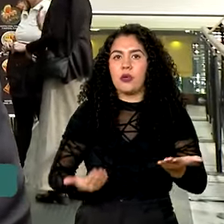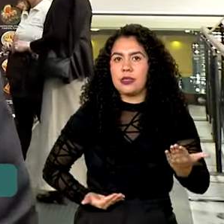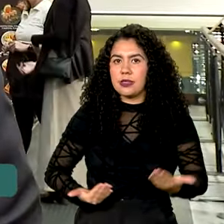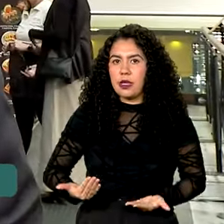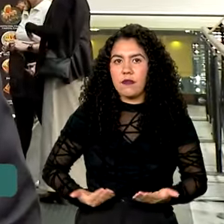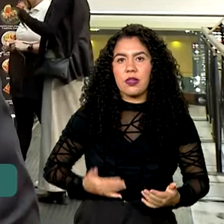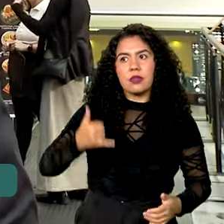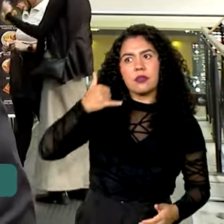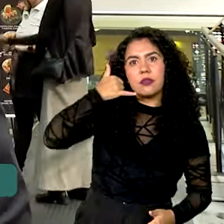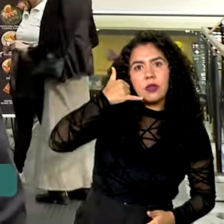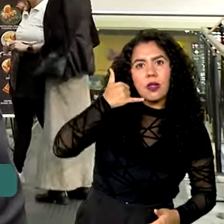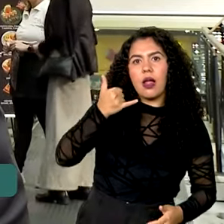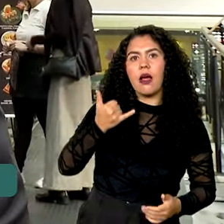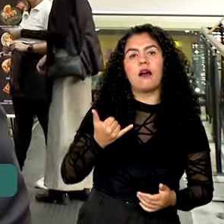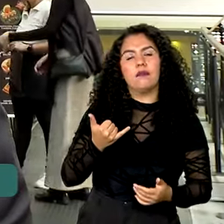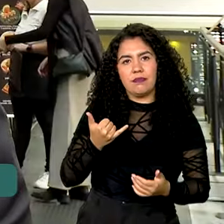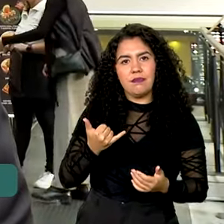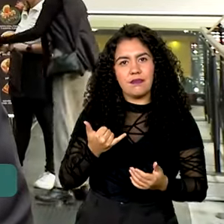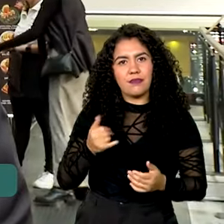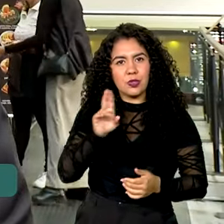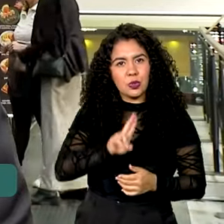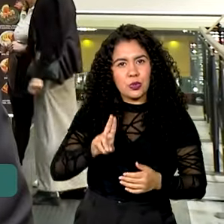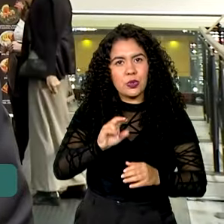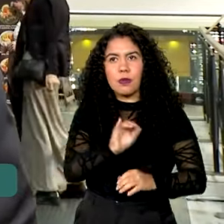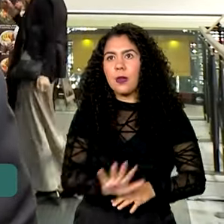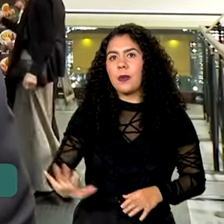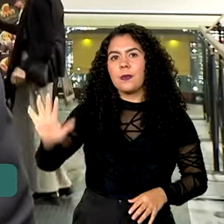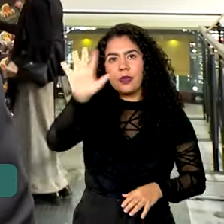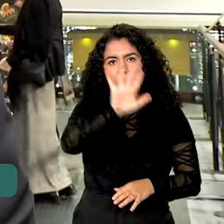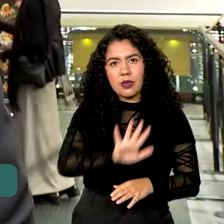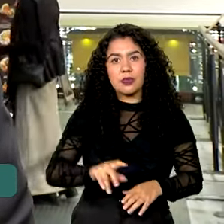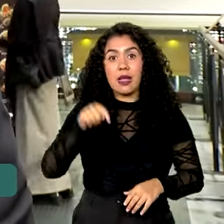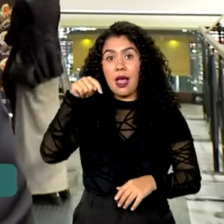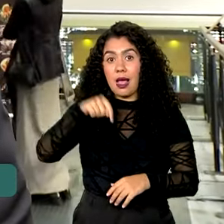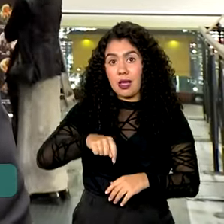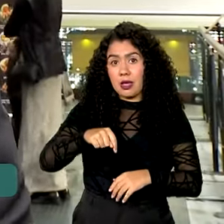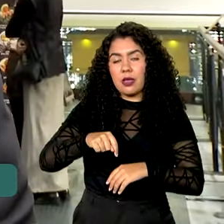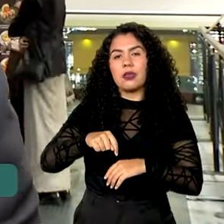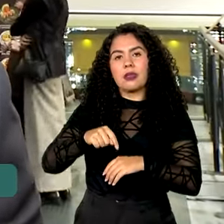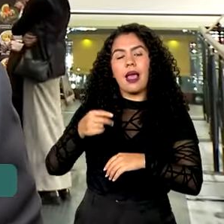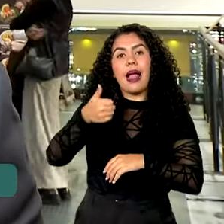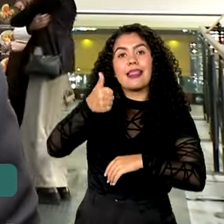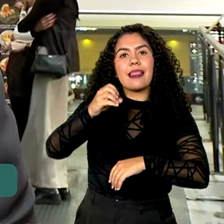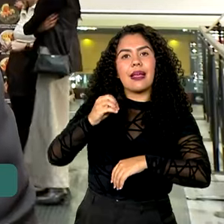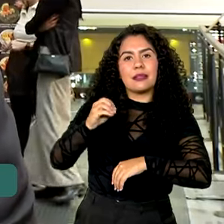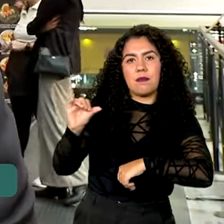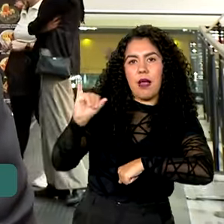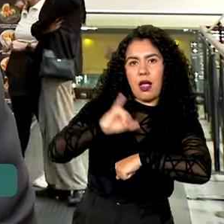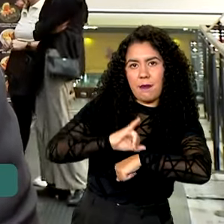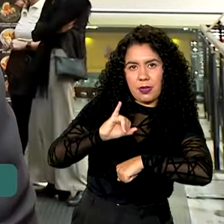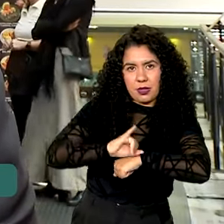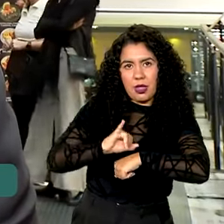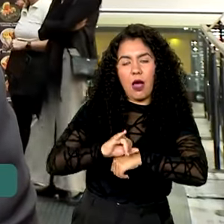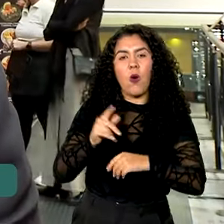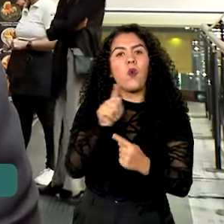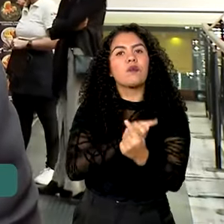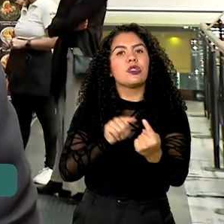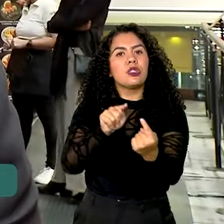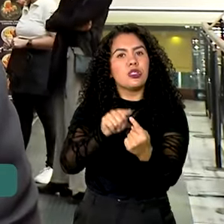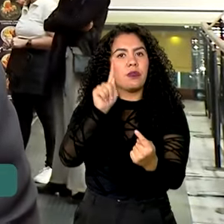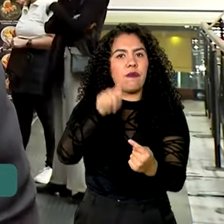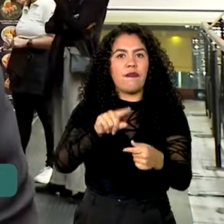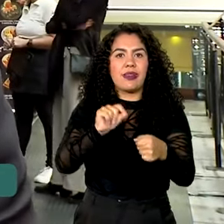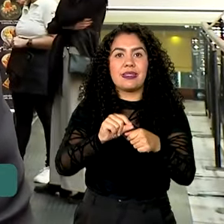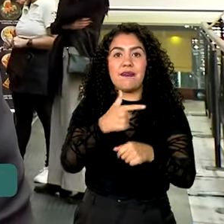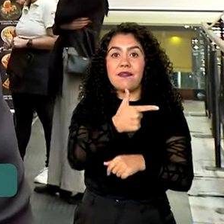país. Então, hoje, aqui é a décima cidade do país que nós estamos fazendo, décima capital. A ideia é fazer em todas as 27 capitais do